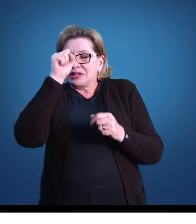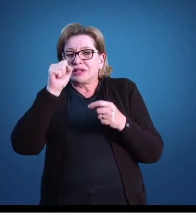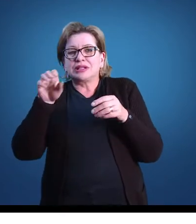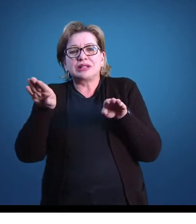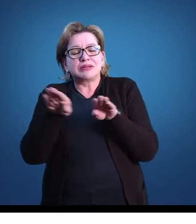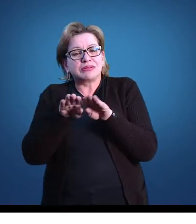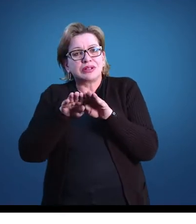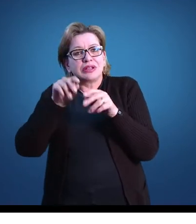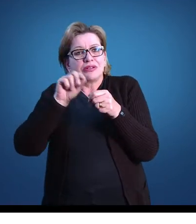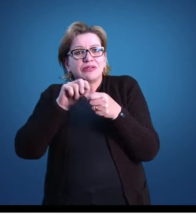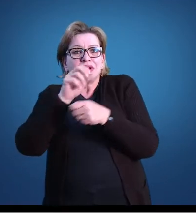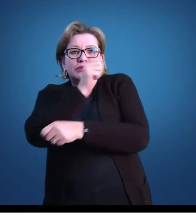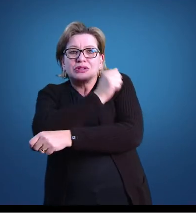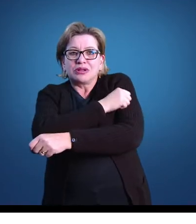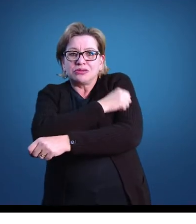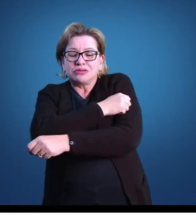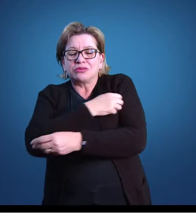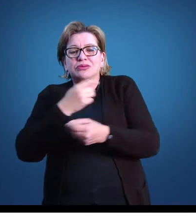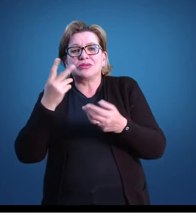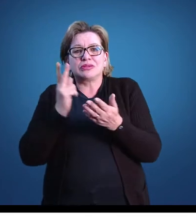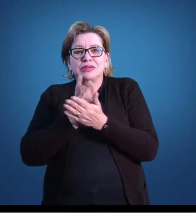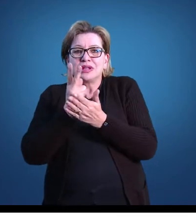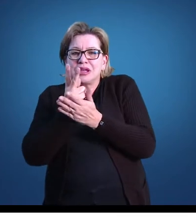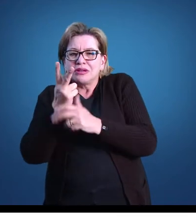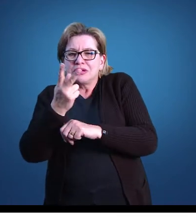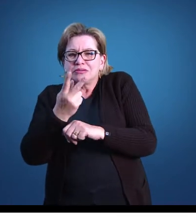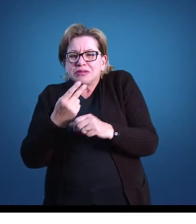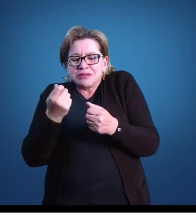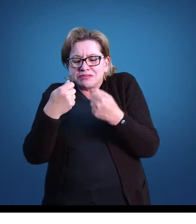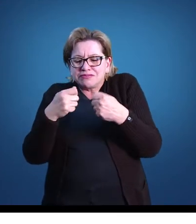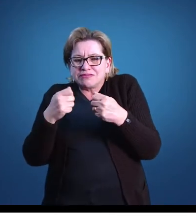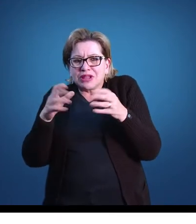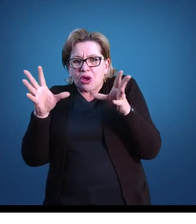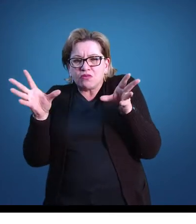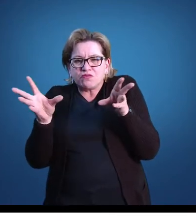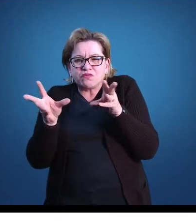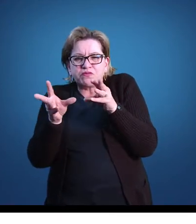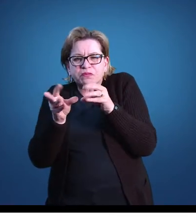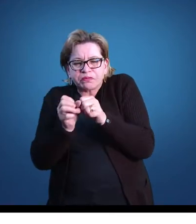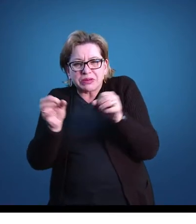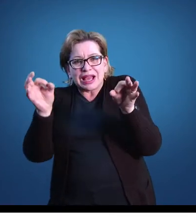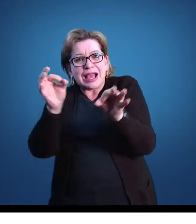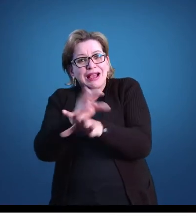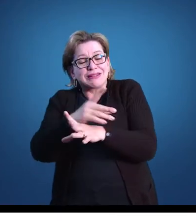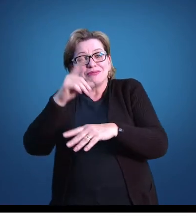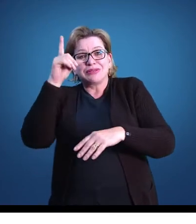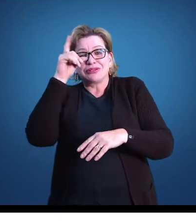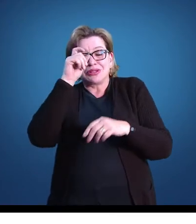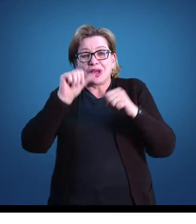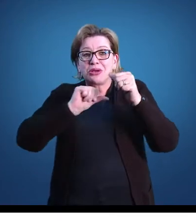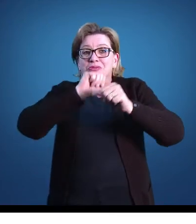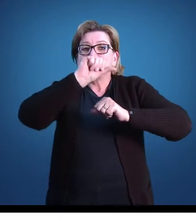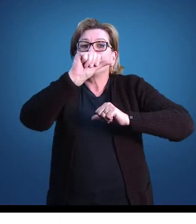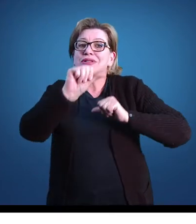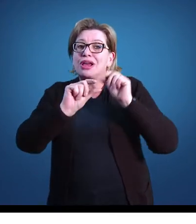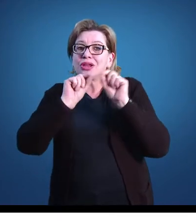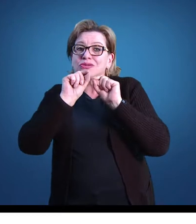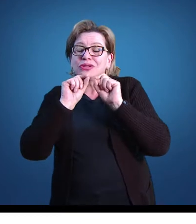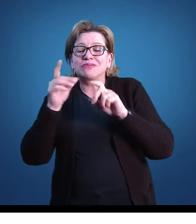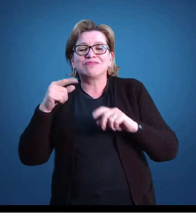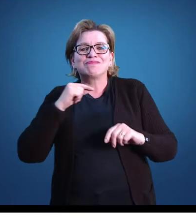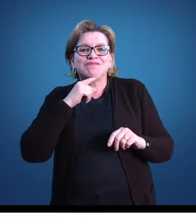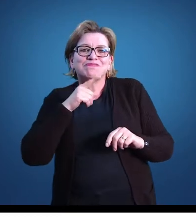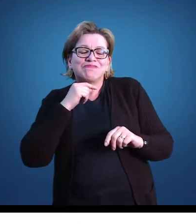alunos procurem buscar, sanarem essas dificuldades mudando o que eles não conseguiram assimilar durante